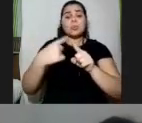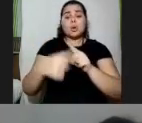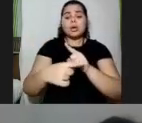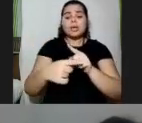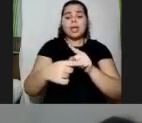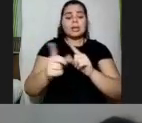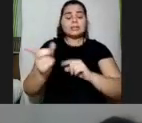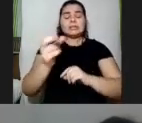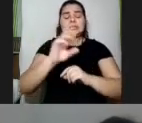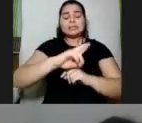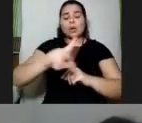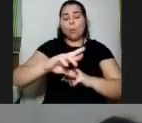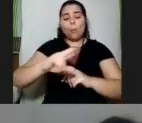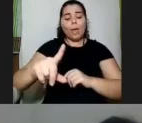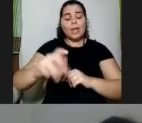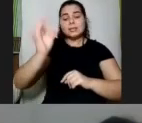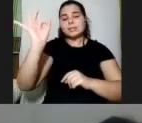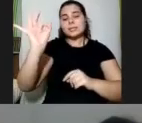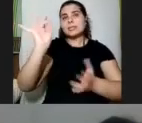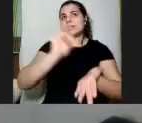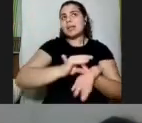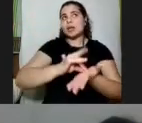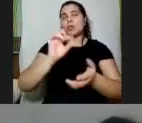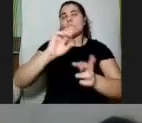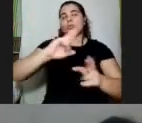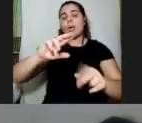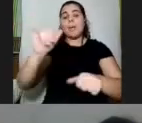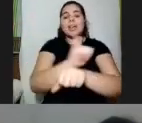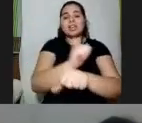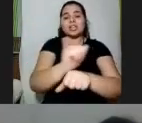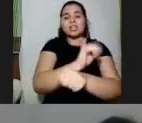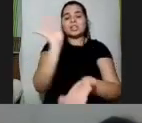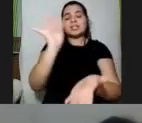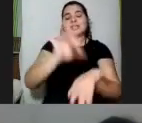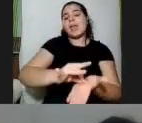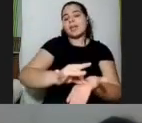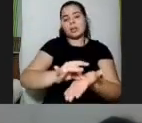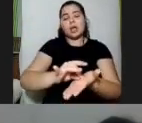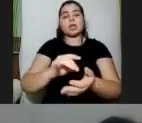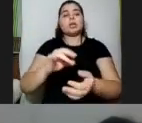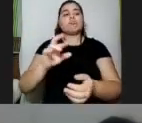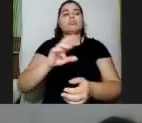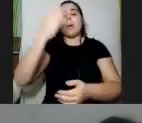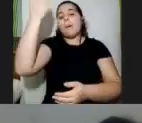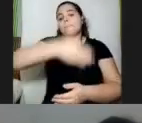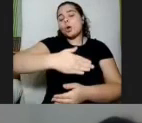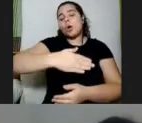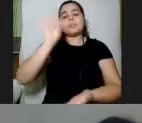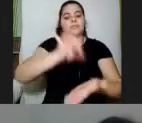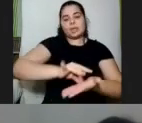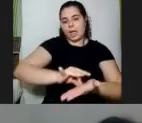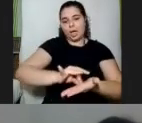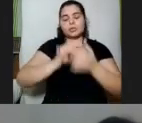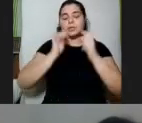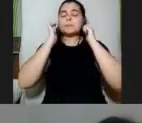porque ele não é adequado para a forma como aquela pessoa pode melhor expressar o que sabe então é um